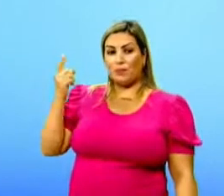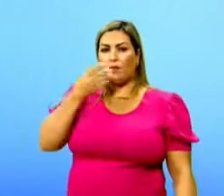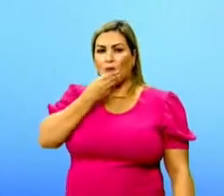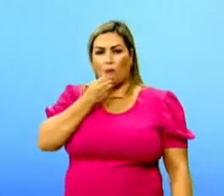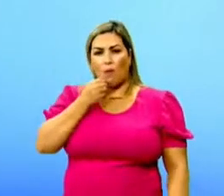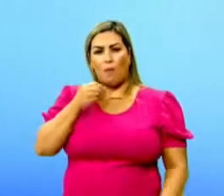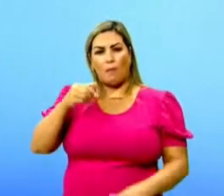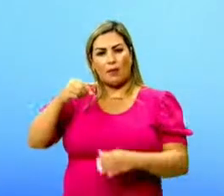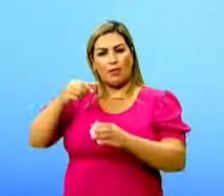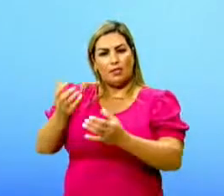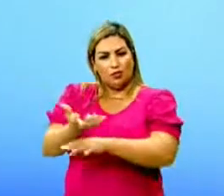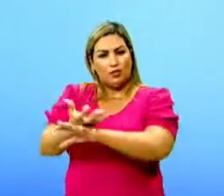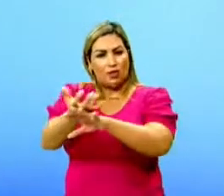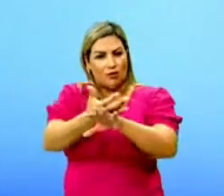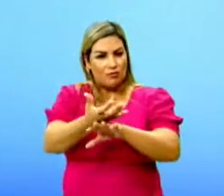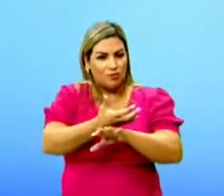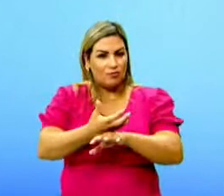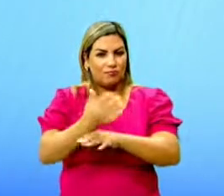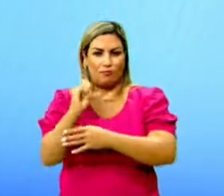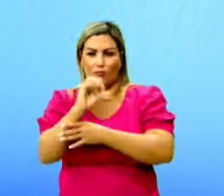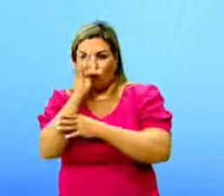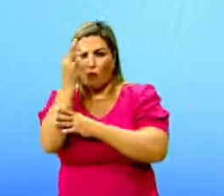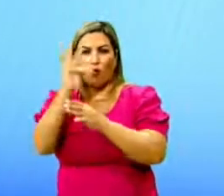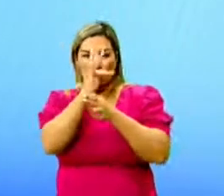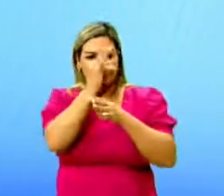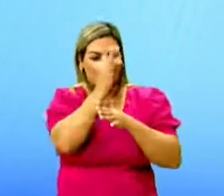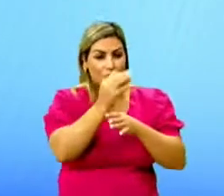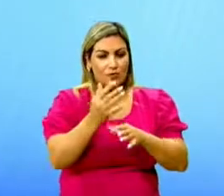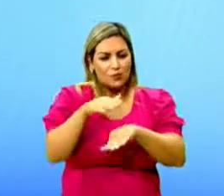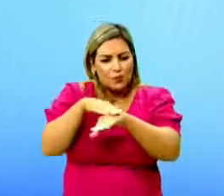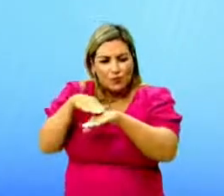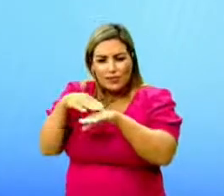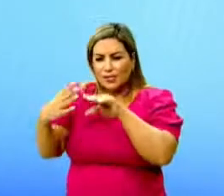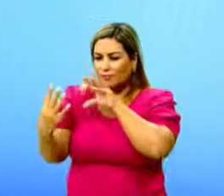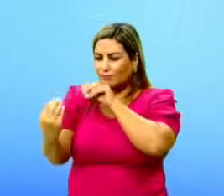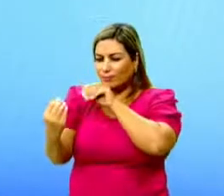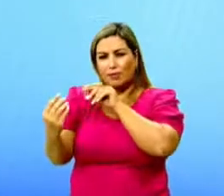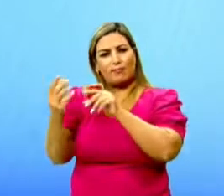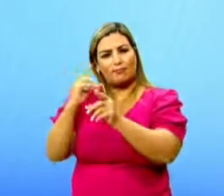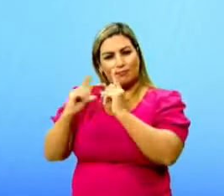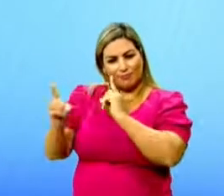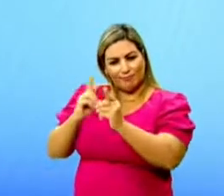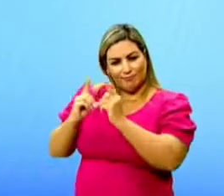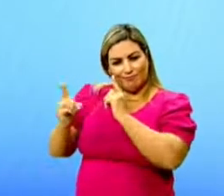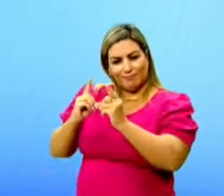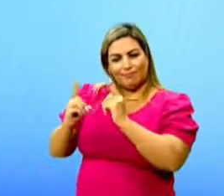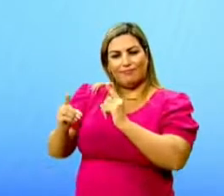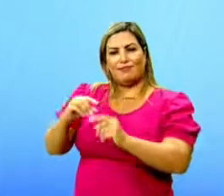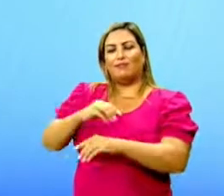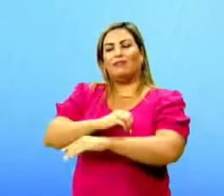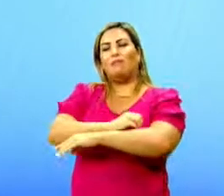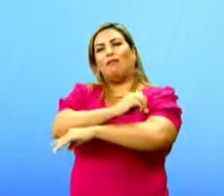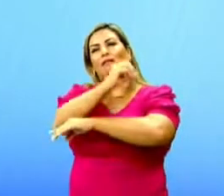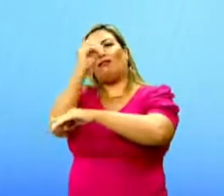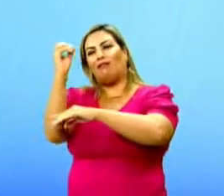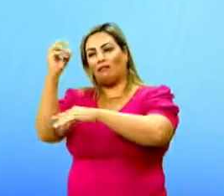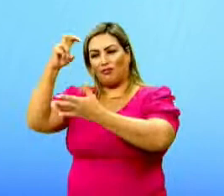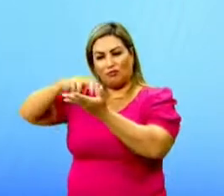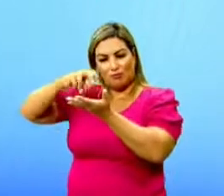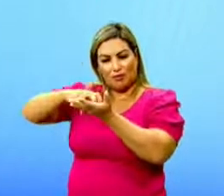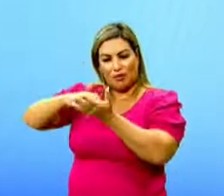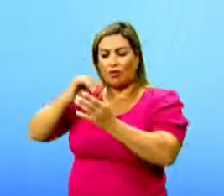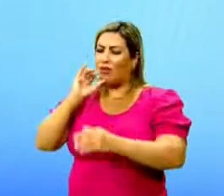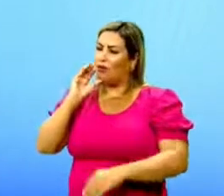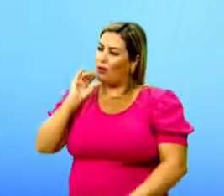jardineiro conversava com as flores, e elas se habituaram ao diálogo. Passava manhãs contando